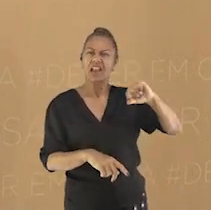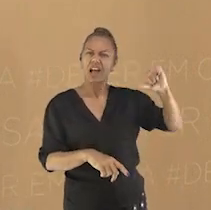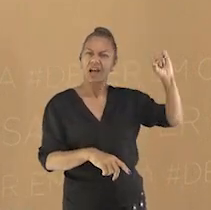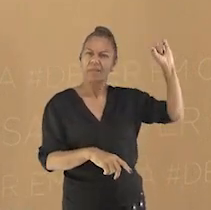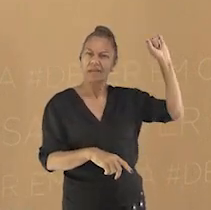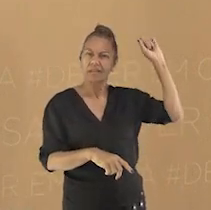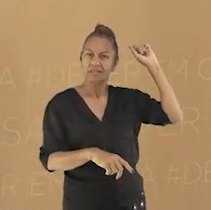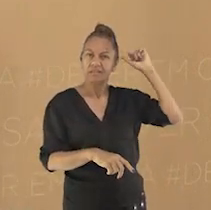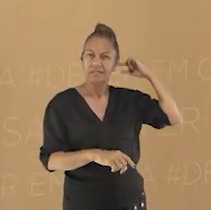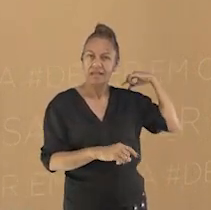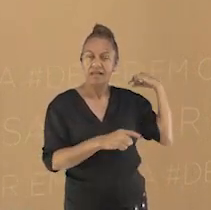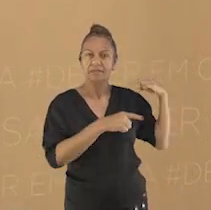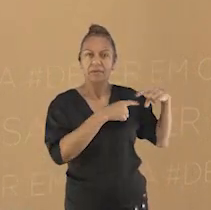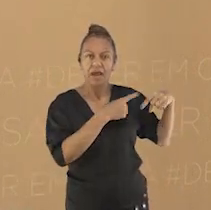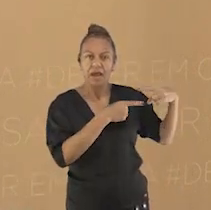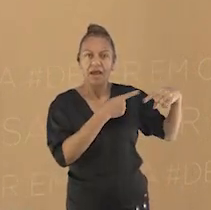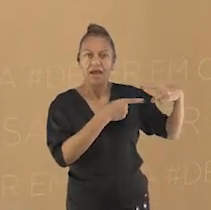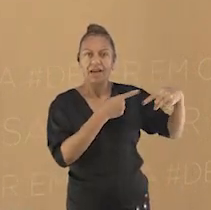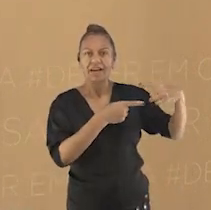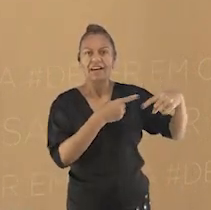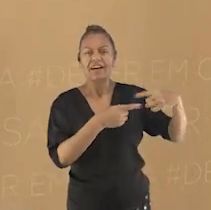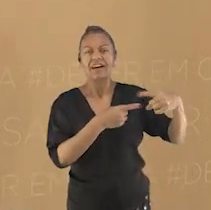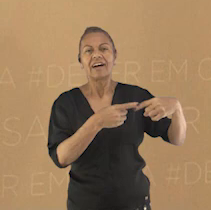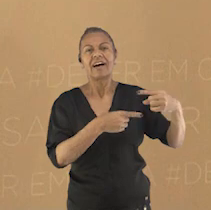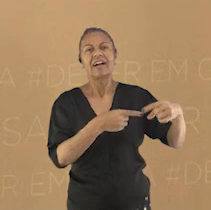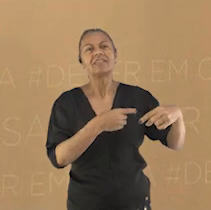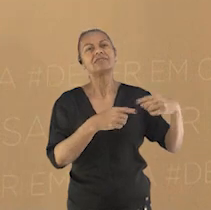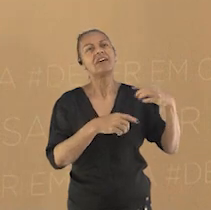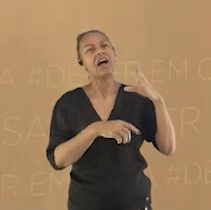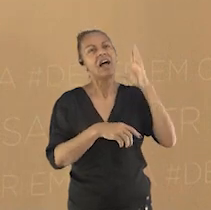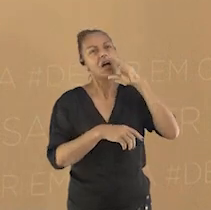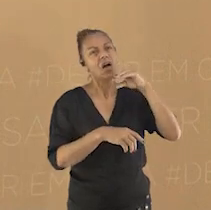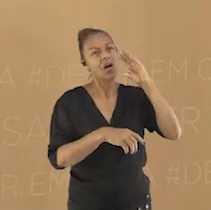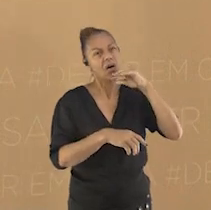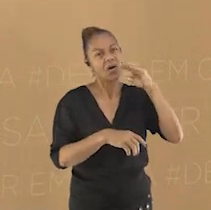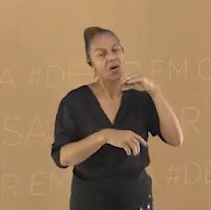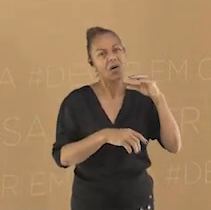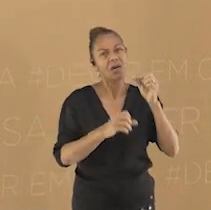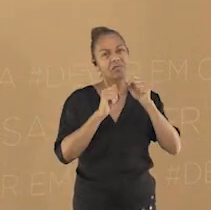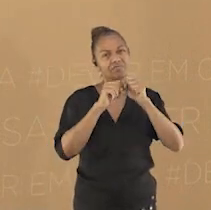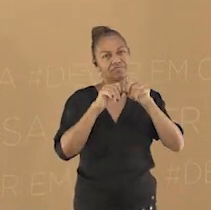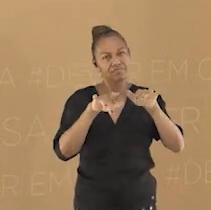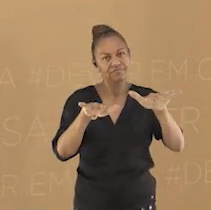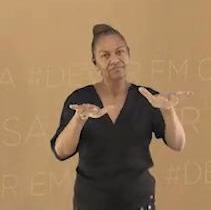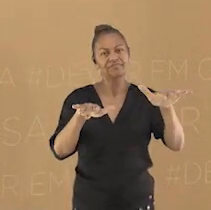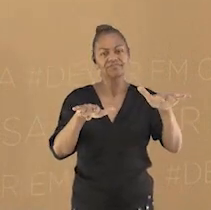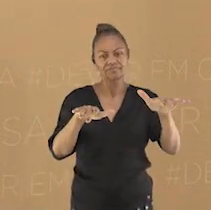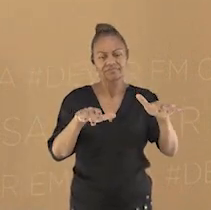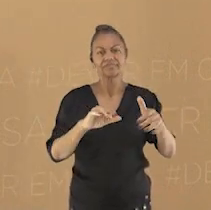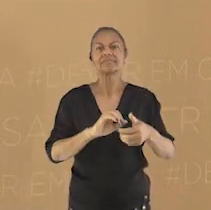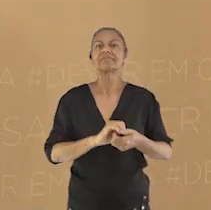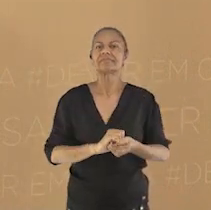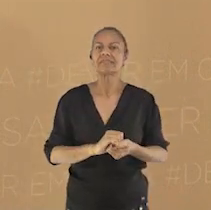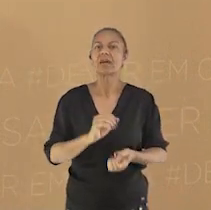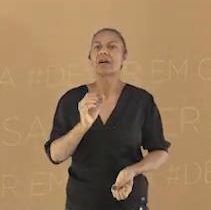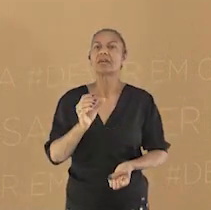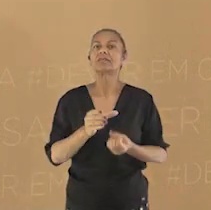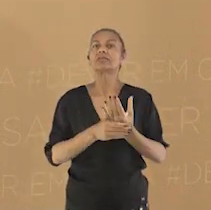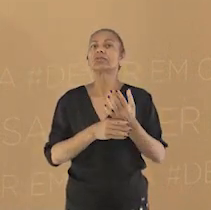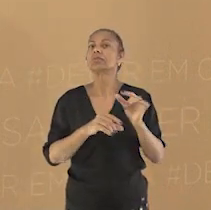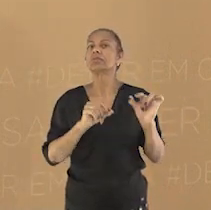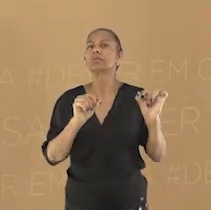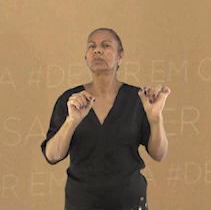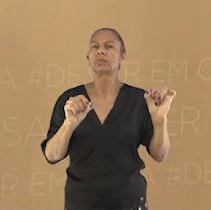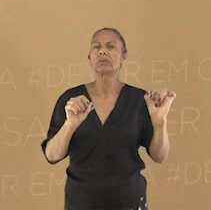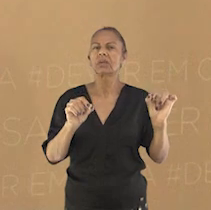preservada através da oralidade. Honrar os ancestrais constitui-se o centro da ética religiosa